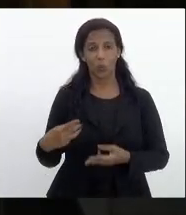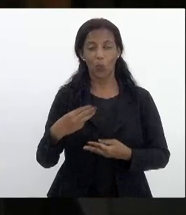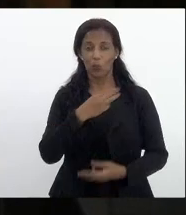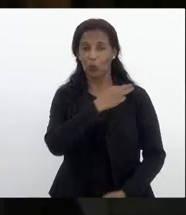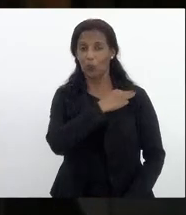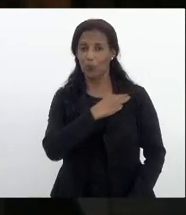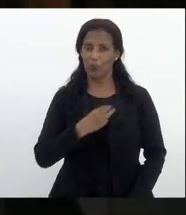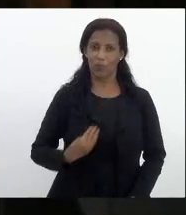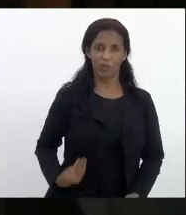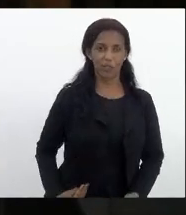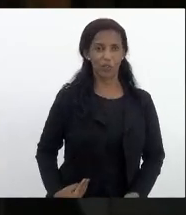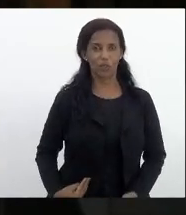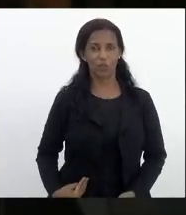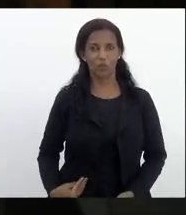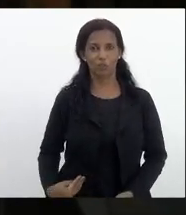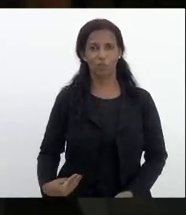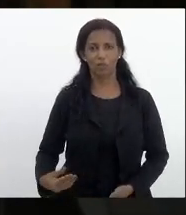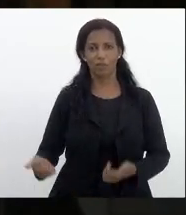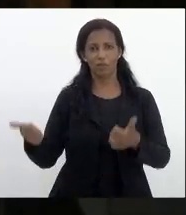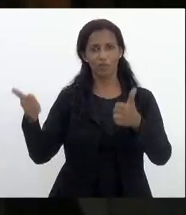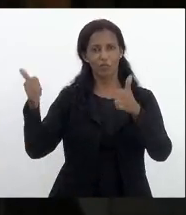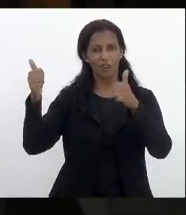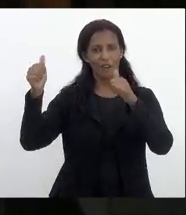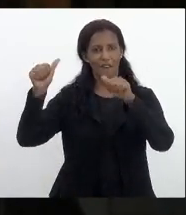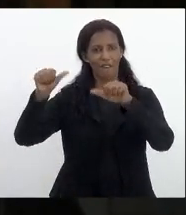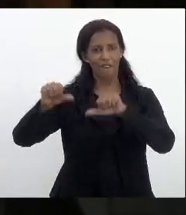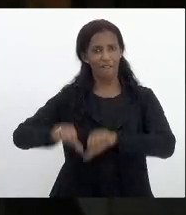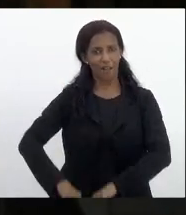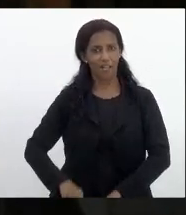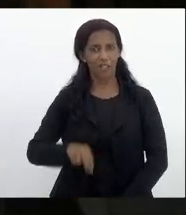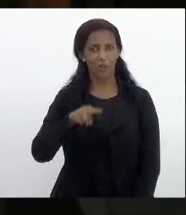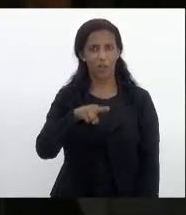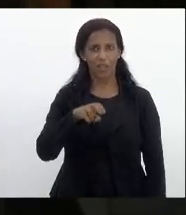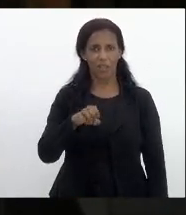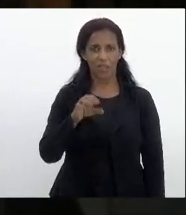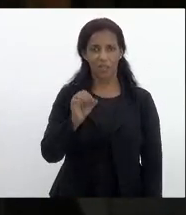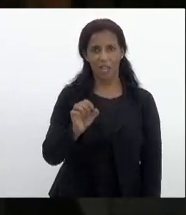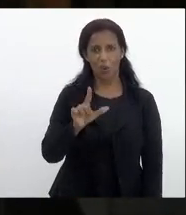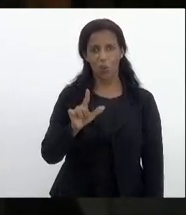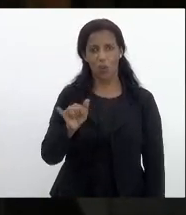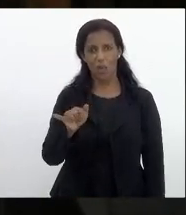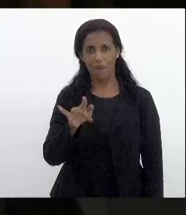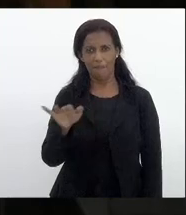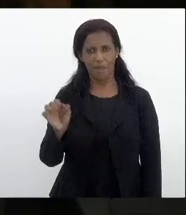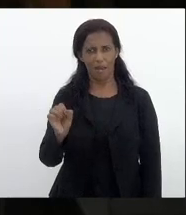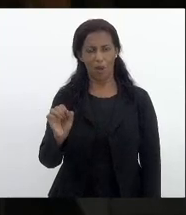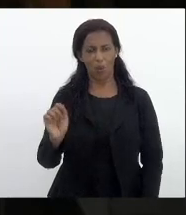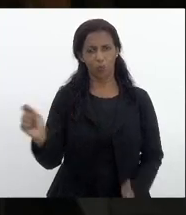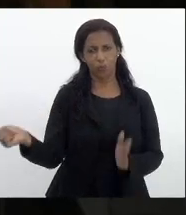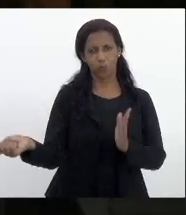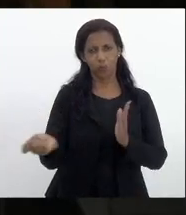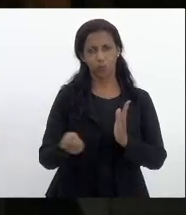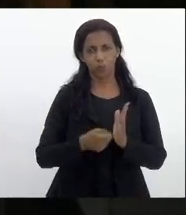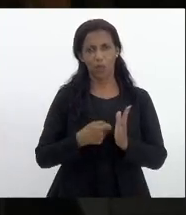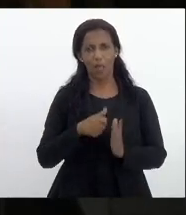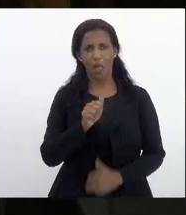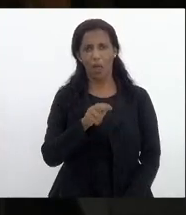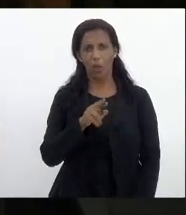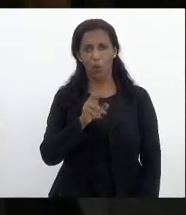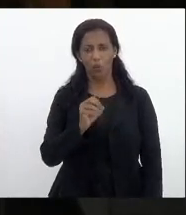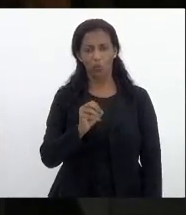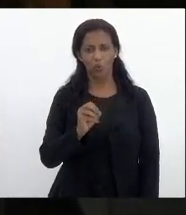falido neoliberal como os autores diretos desse